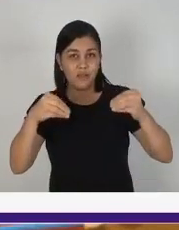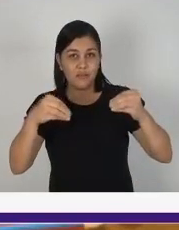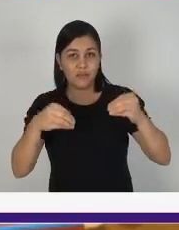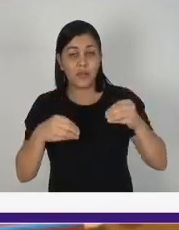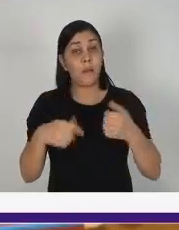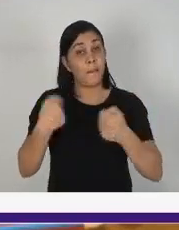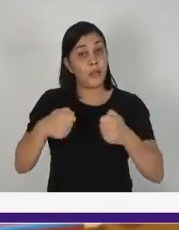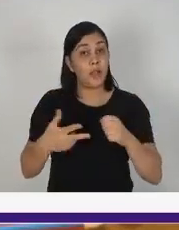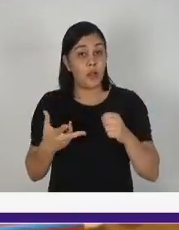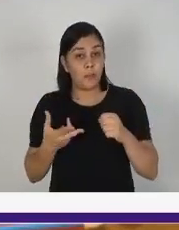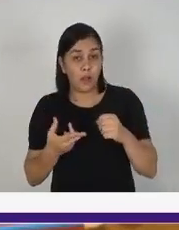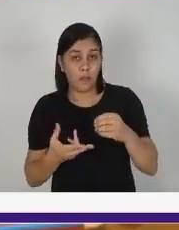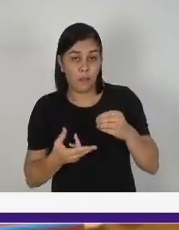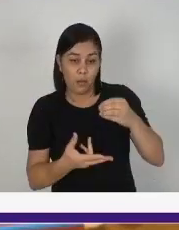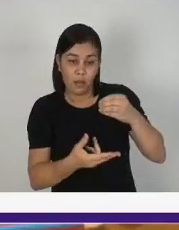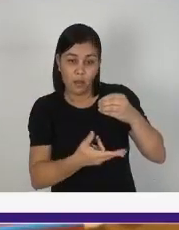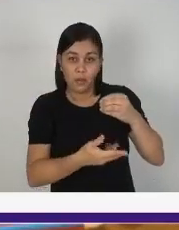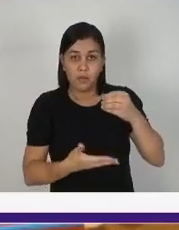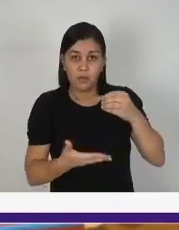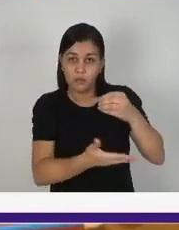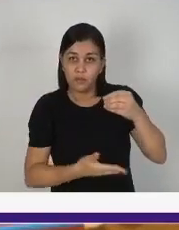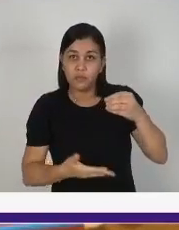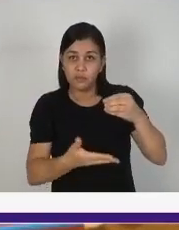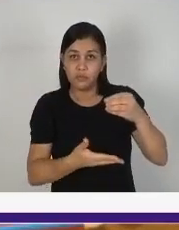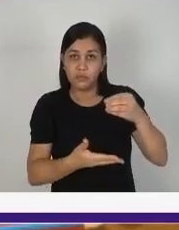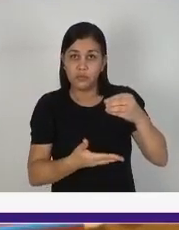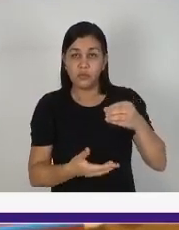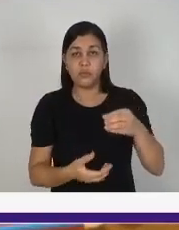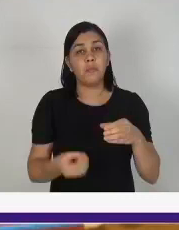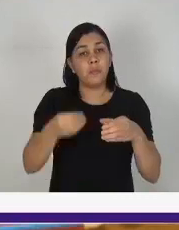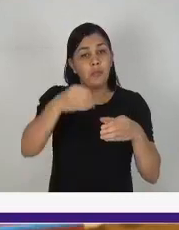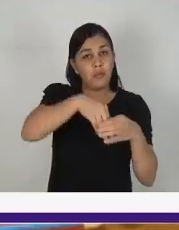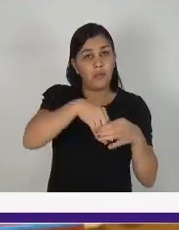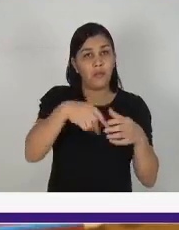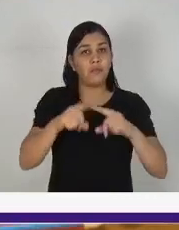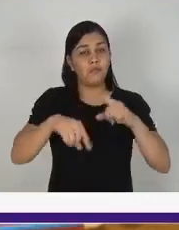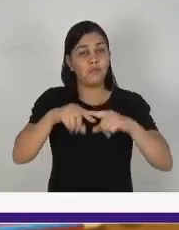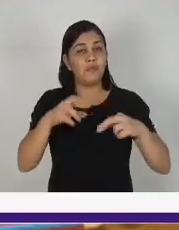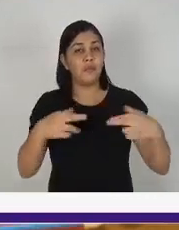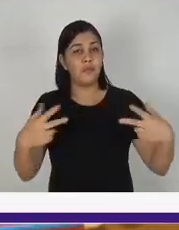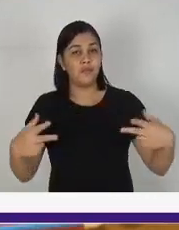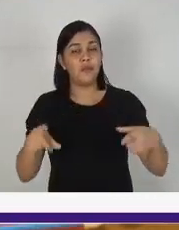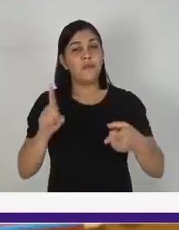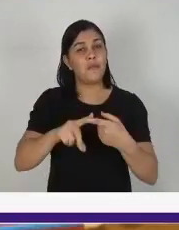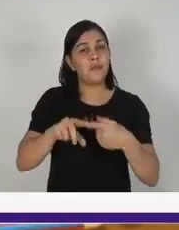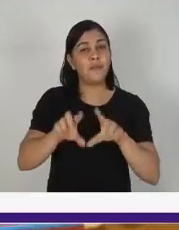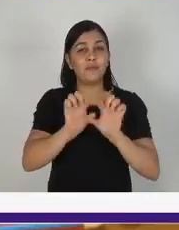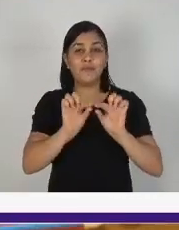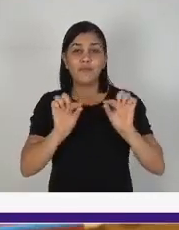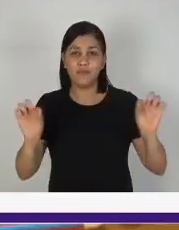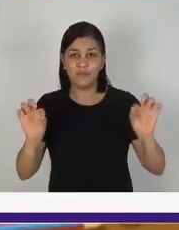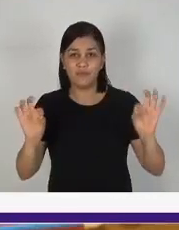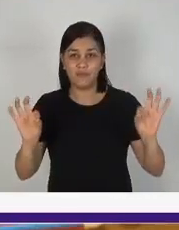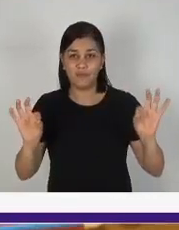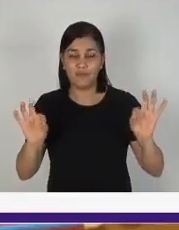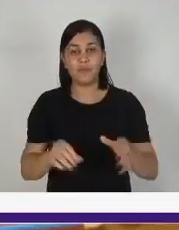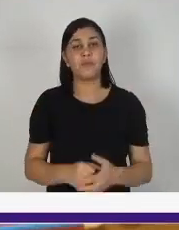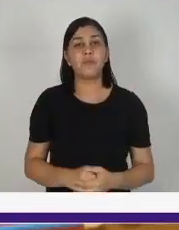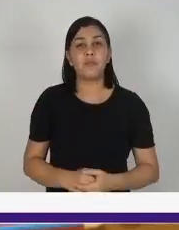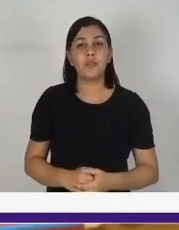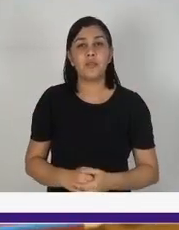deixar no tamanho que caiba vários objetos. E o barbante ou cordão, que vai servir para